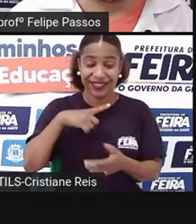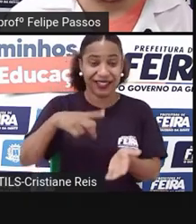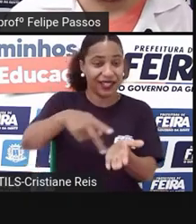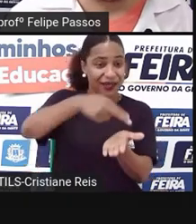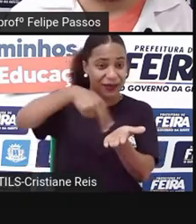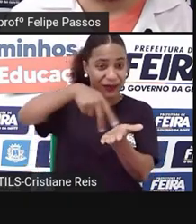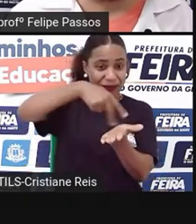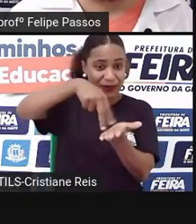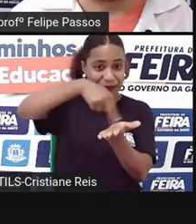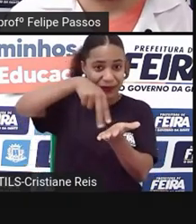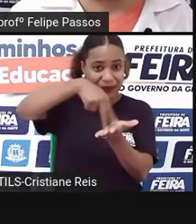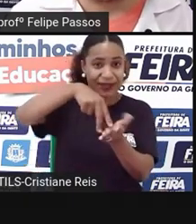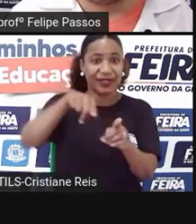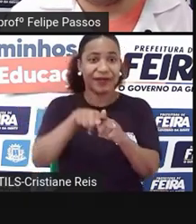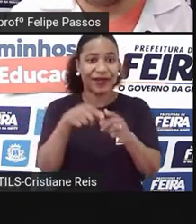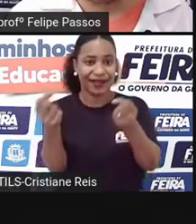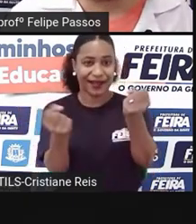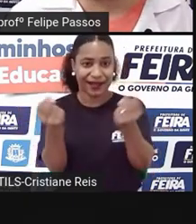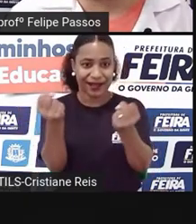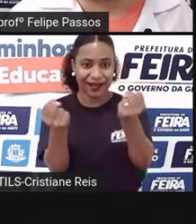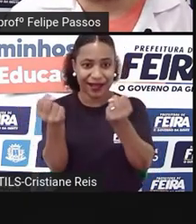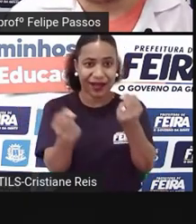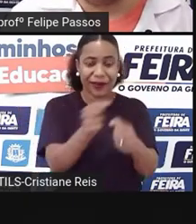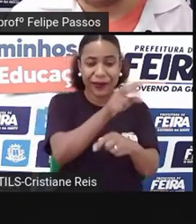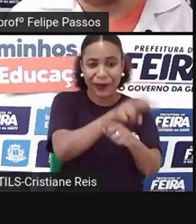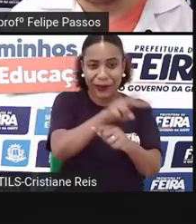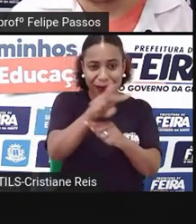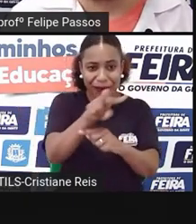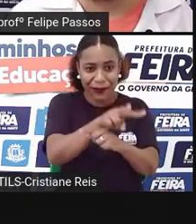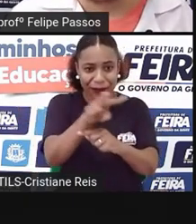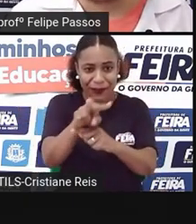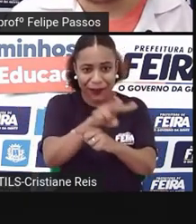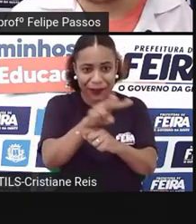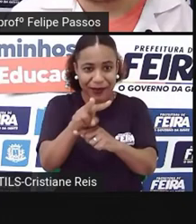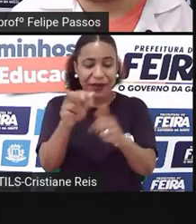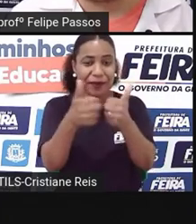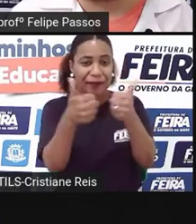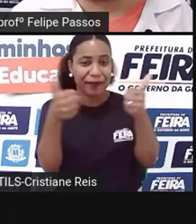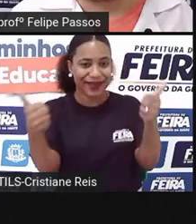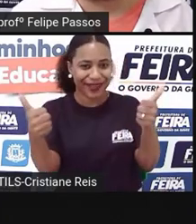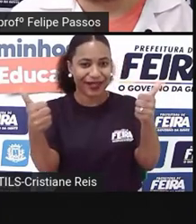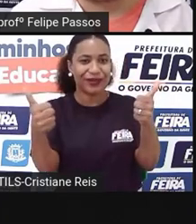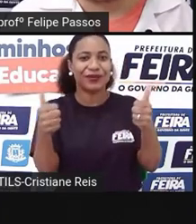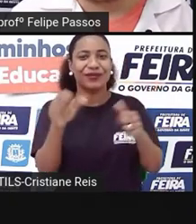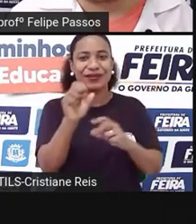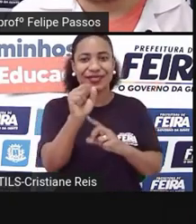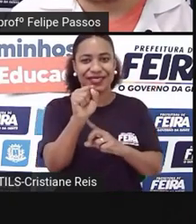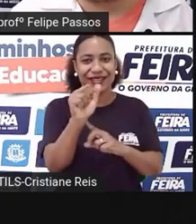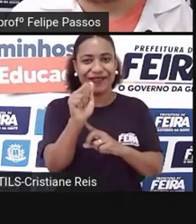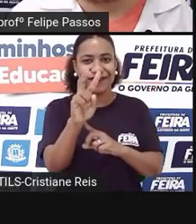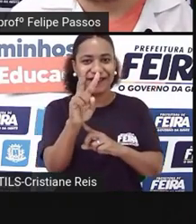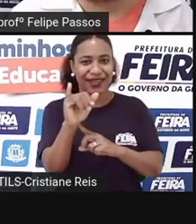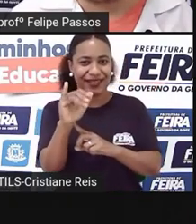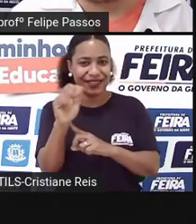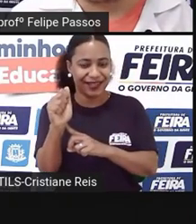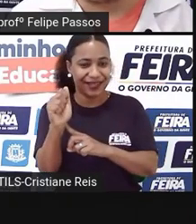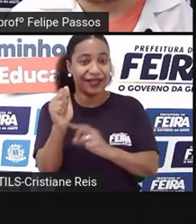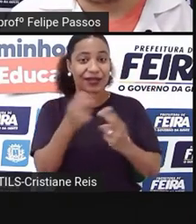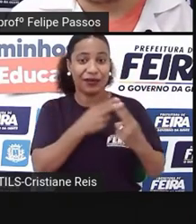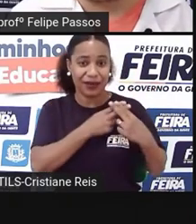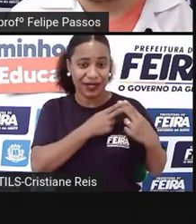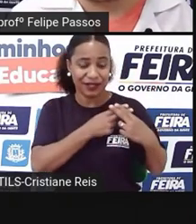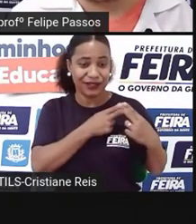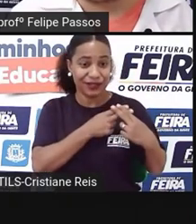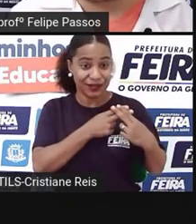ele é guardador de carros. Ali trabalha perto do Savaia, do Colégio Gastão. E eu quis colocar isso aí porque o